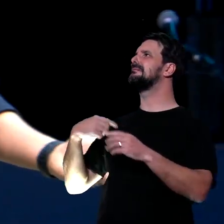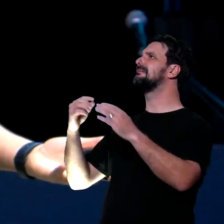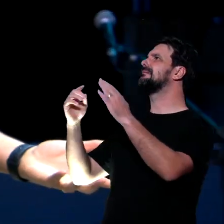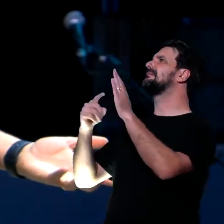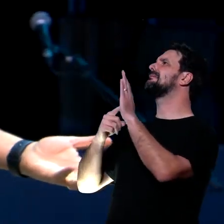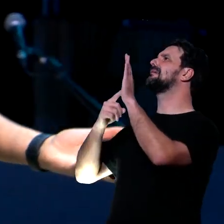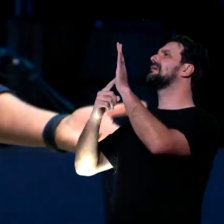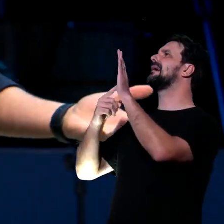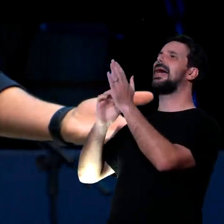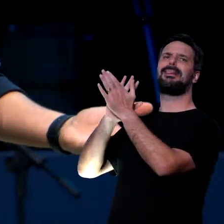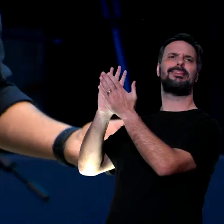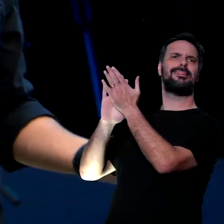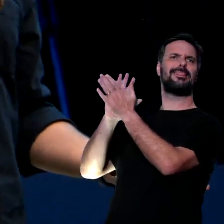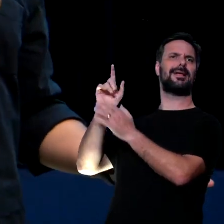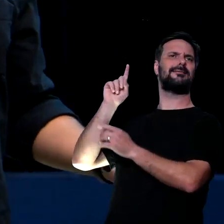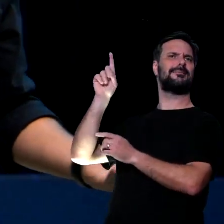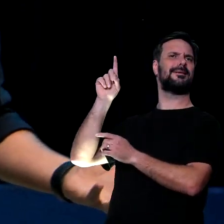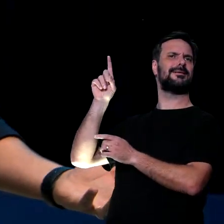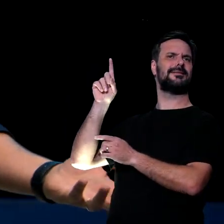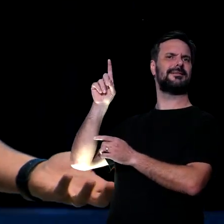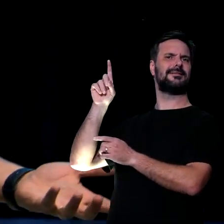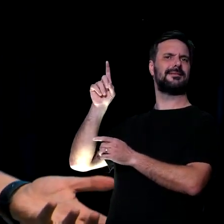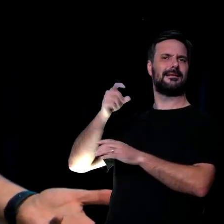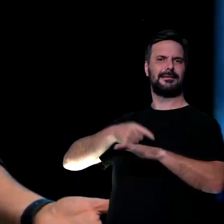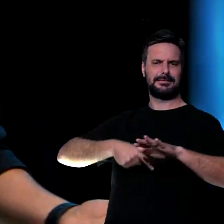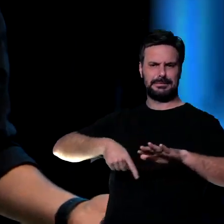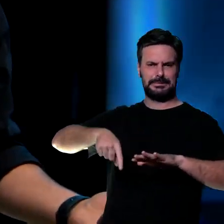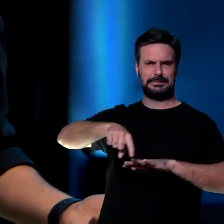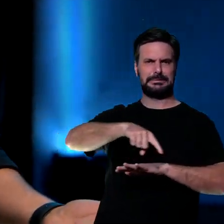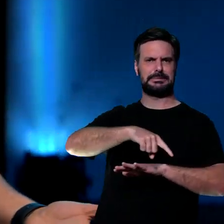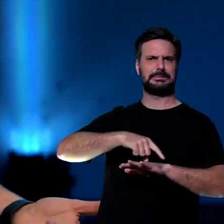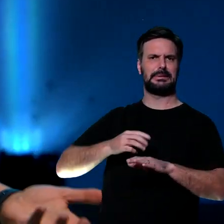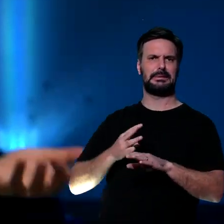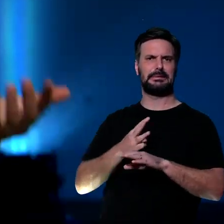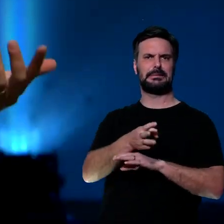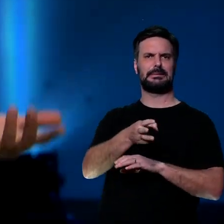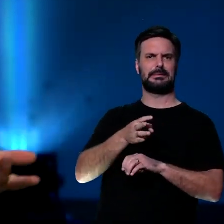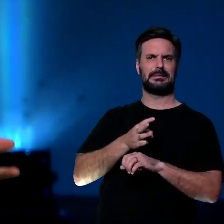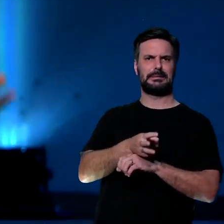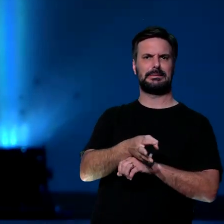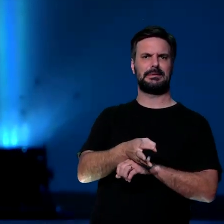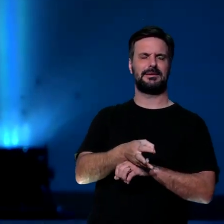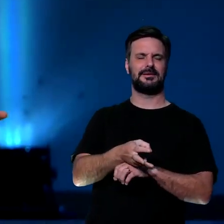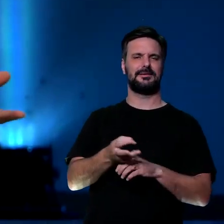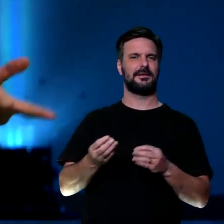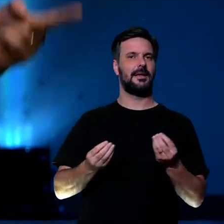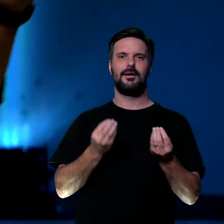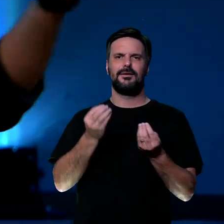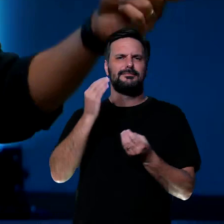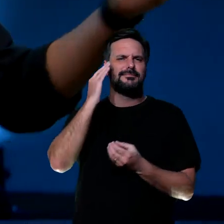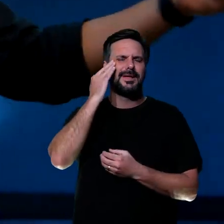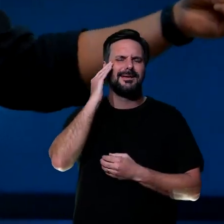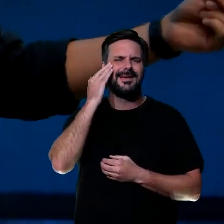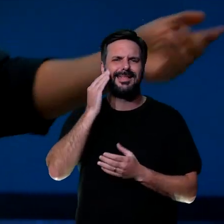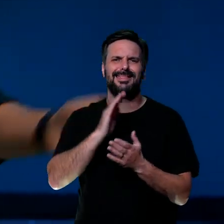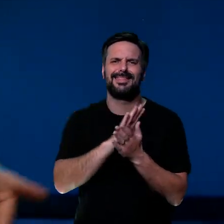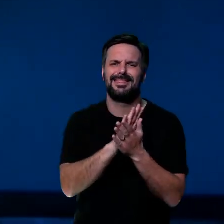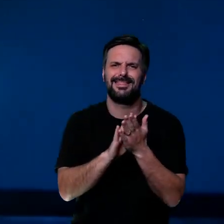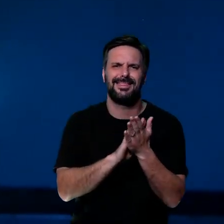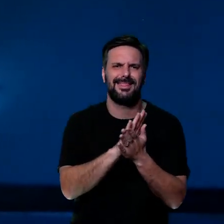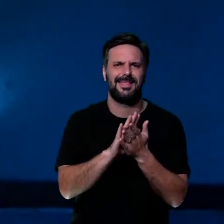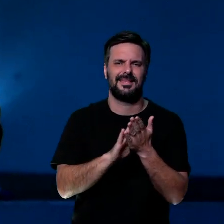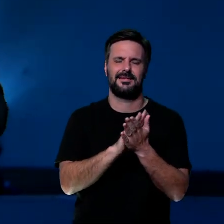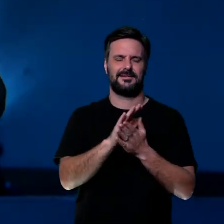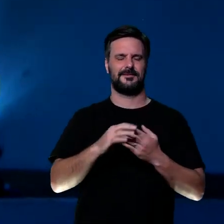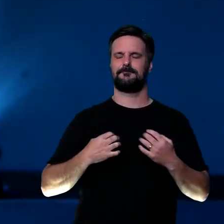É ou não é? Quantas vezes a gente fica preocupado e ansioso e nem ora pelo assunto? Então, de fato, você não entendeu que para não andar ansioso,